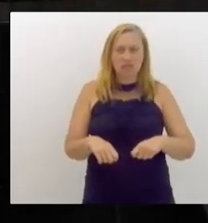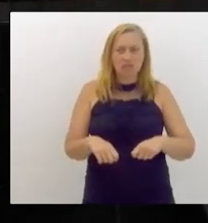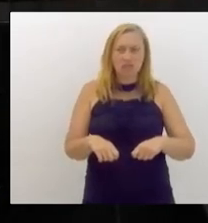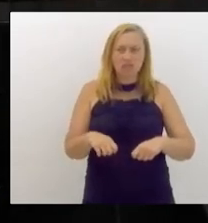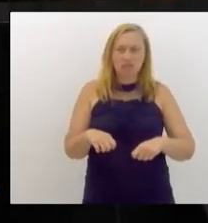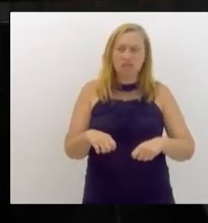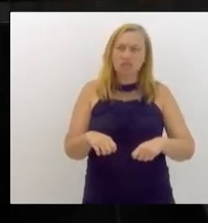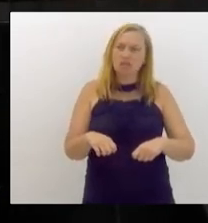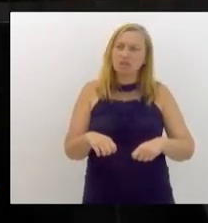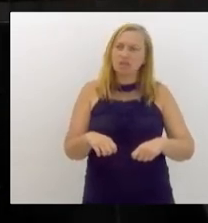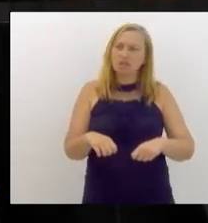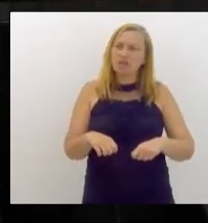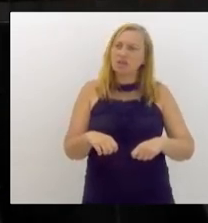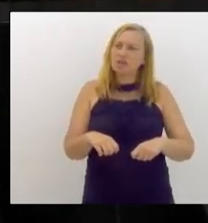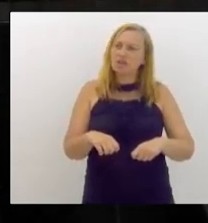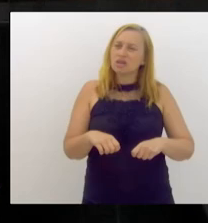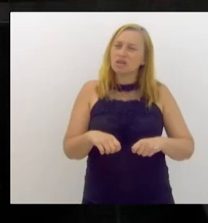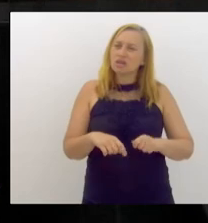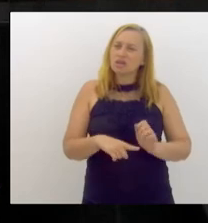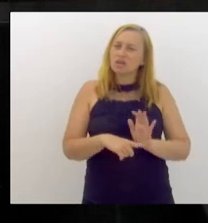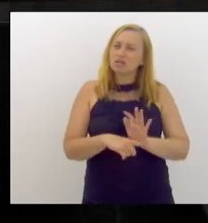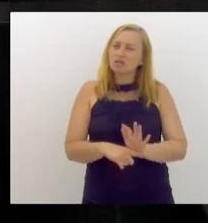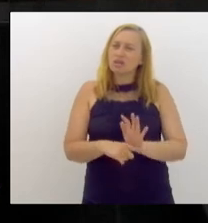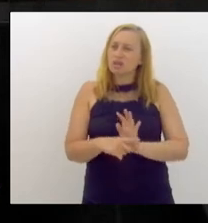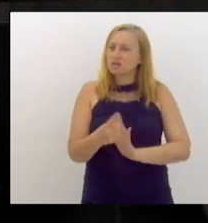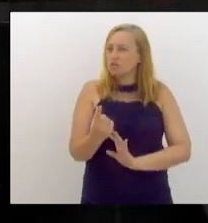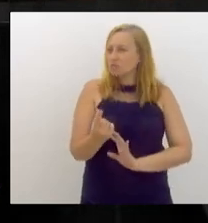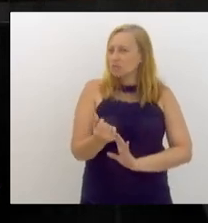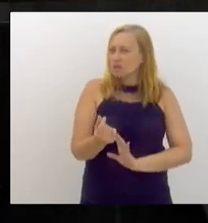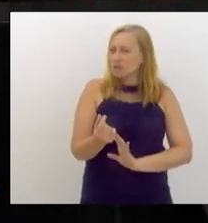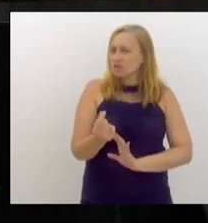a tarifa integral.